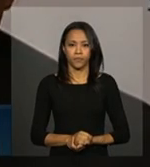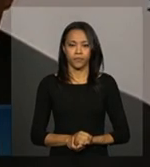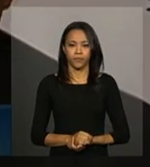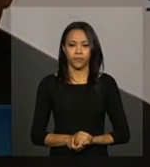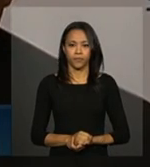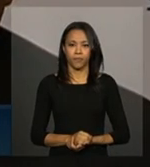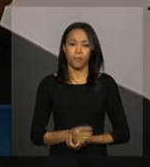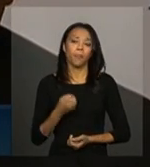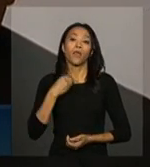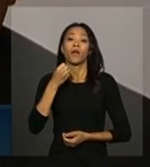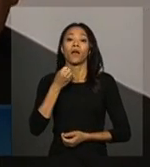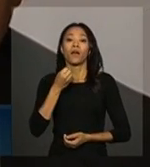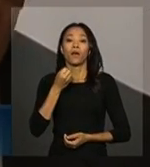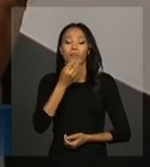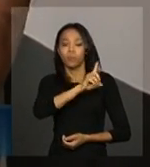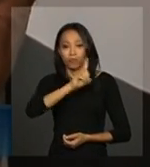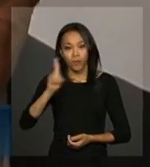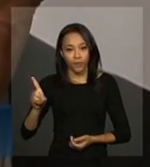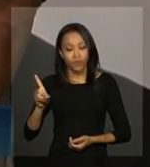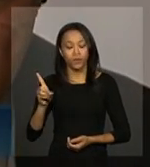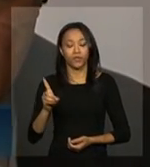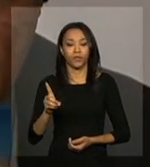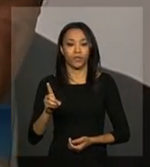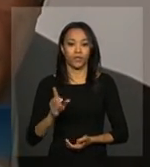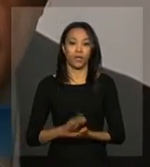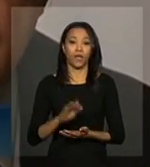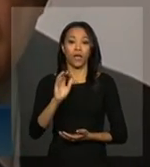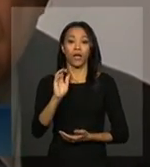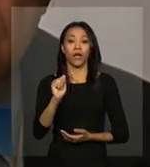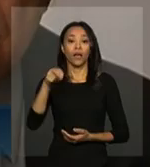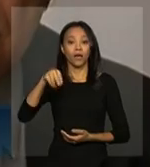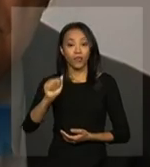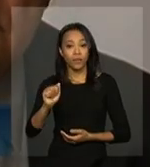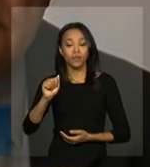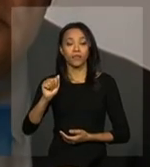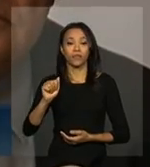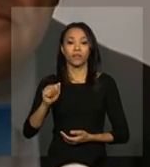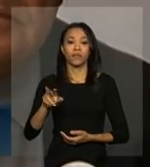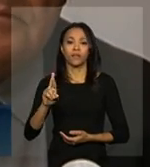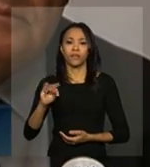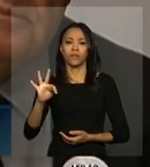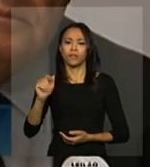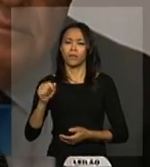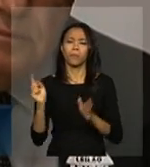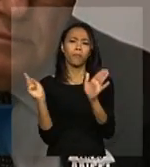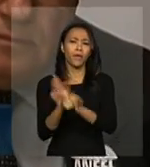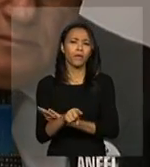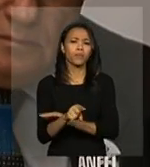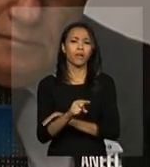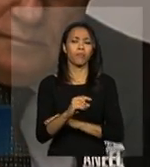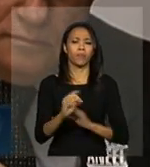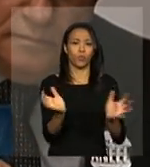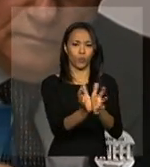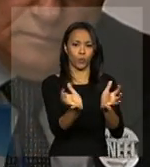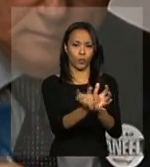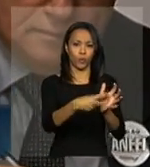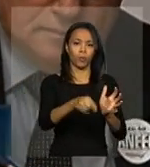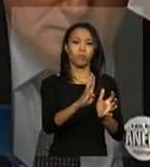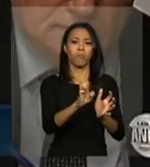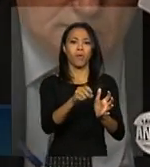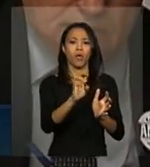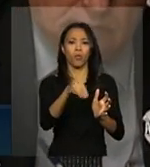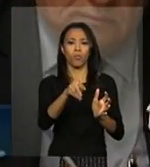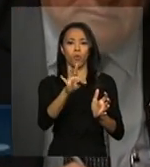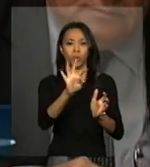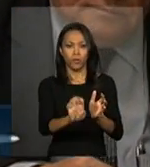Oi, boa tarde, bom dia ainda. Ana Rita, da agência CMA. Eu queria perguntar também ainda para o consórcio de Belo Monte sobre a questão da